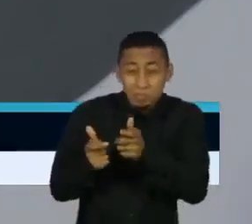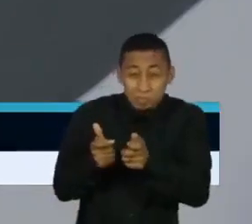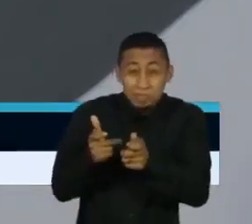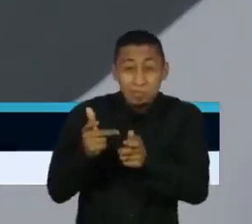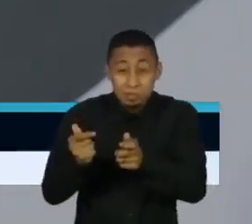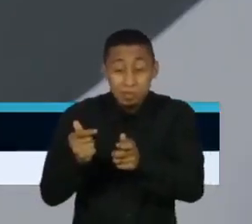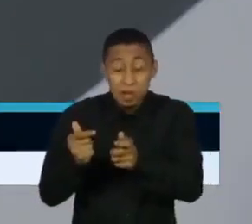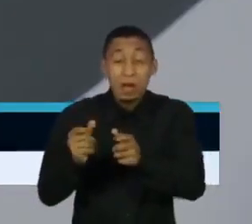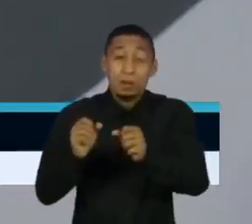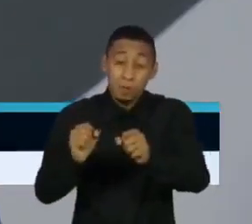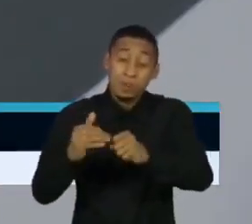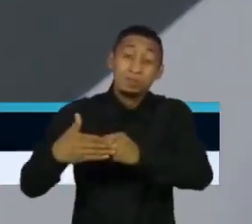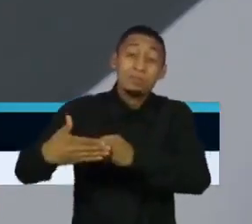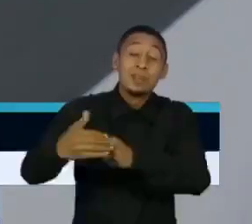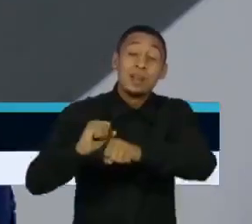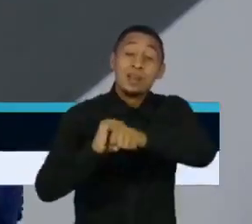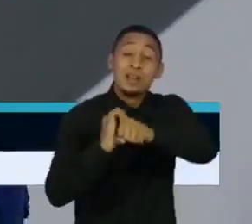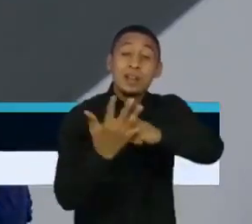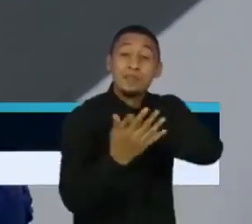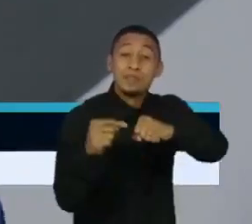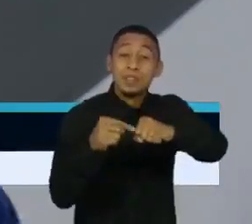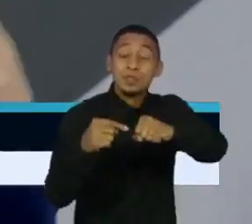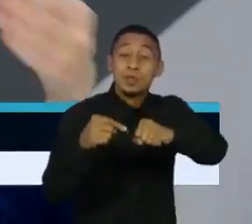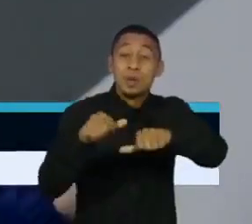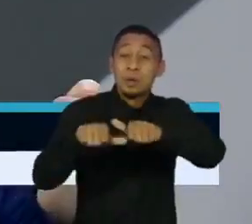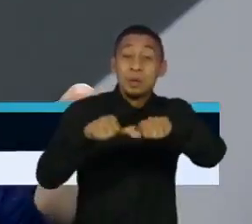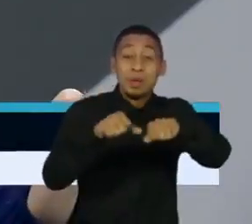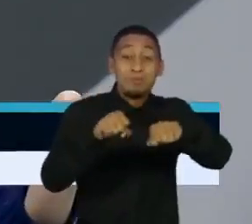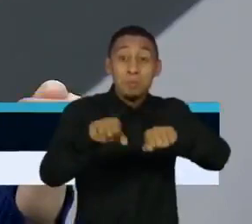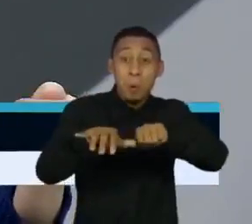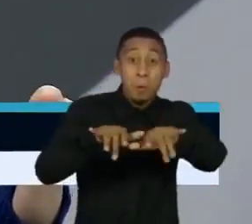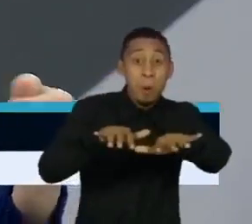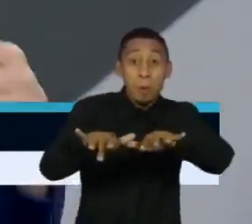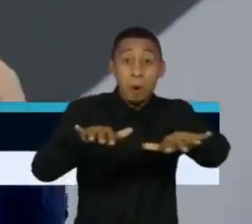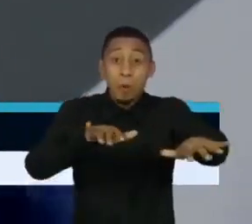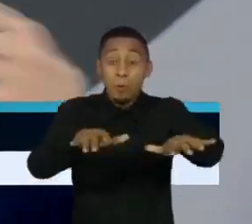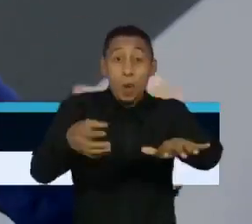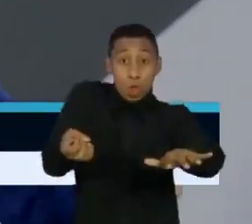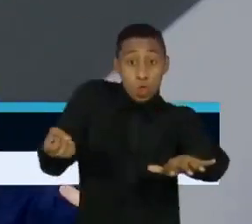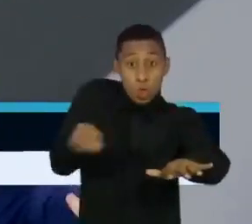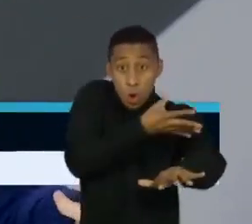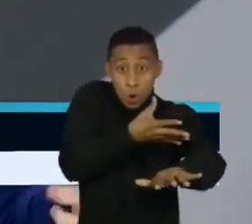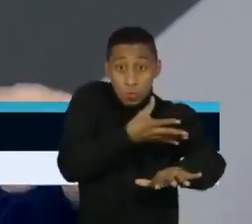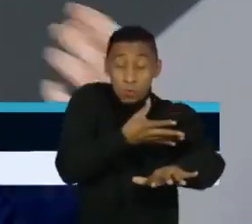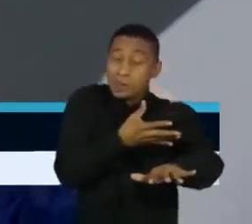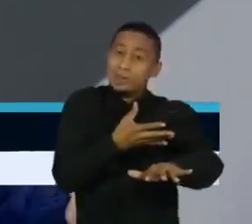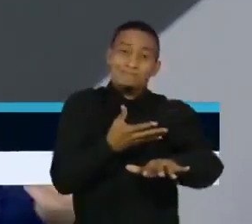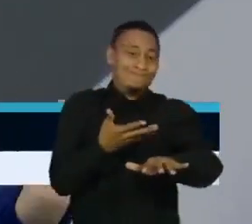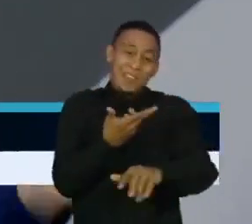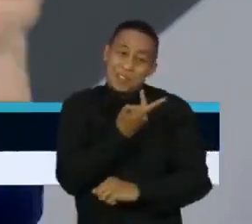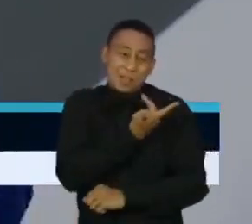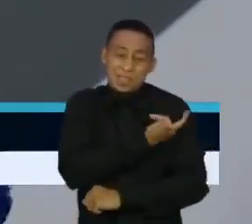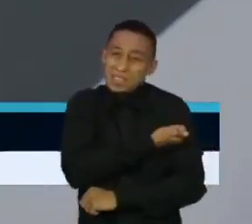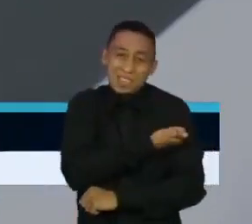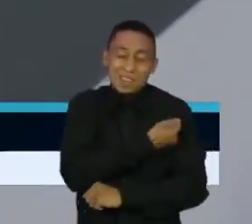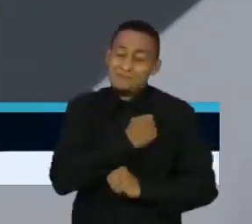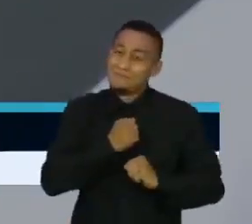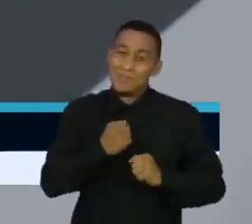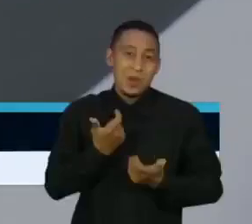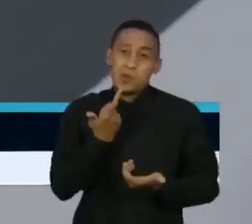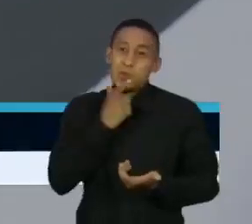novas variantes que aí sim tem mutações que são tão diferentes que podem fazer com que essas novas variantes